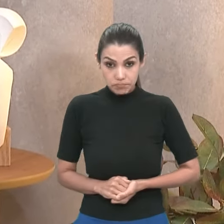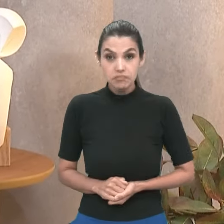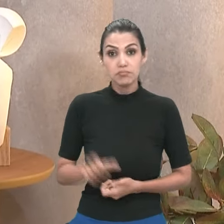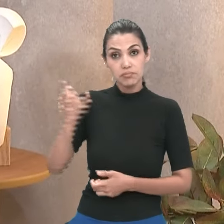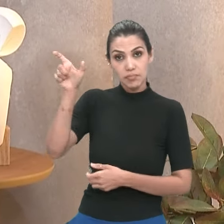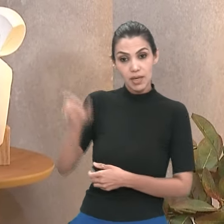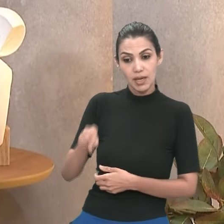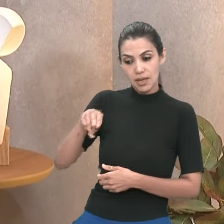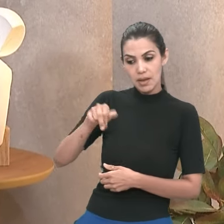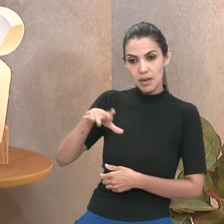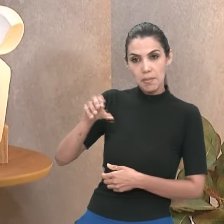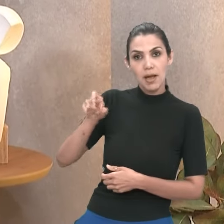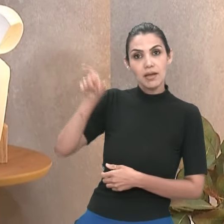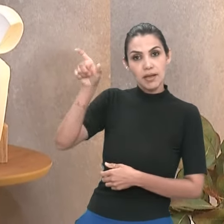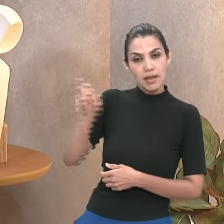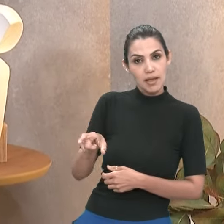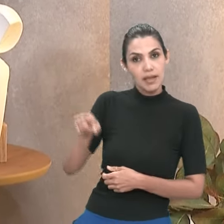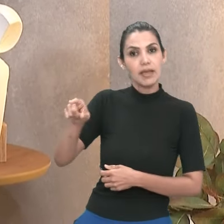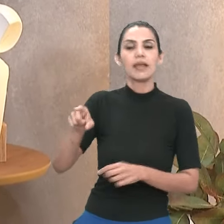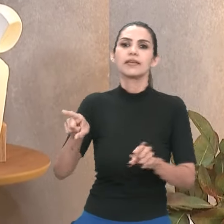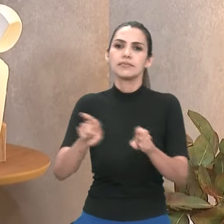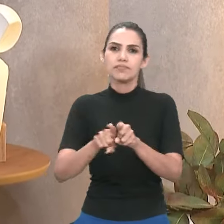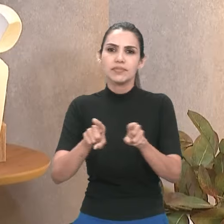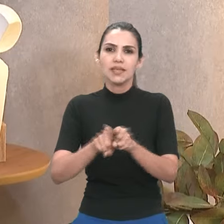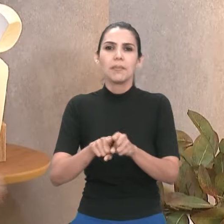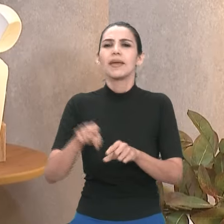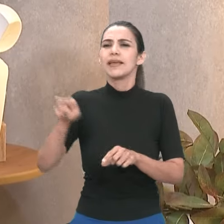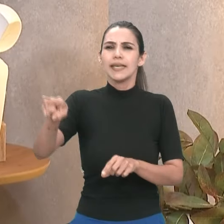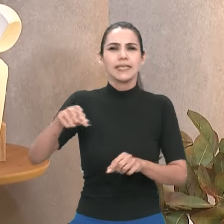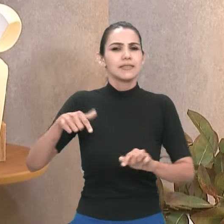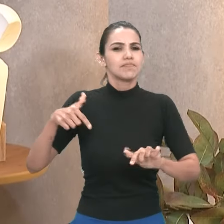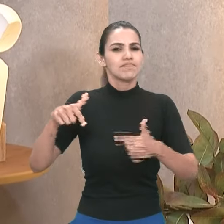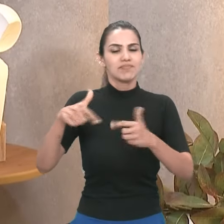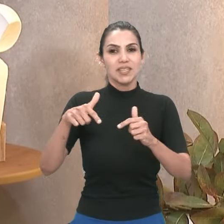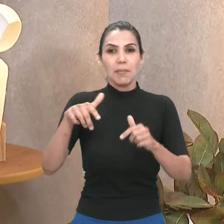Mário Barroso, também atua na The Nature Conservancy, que é uma importante